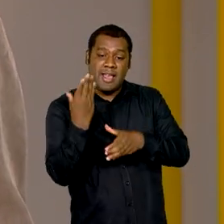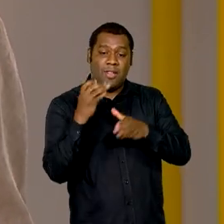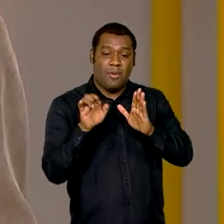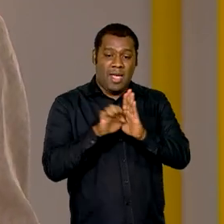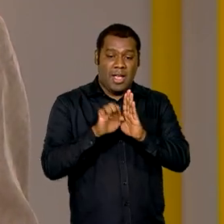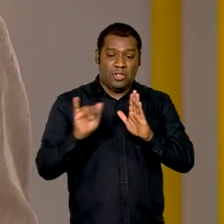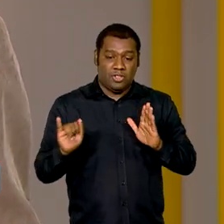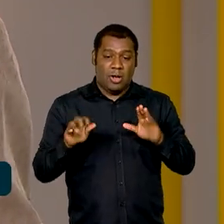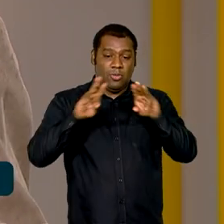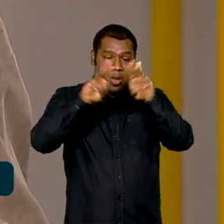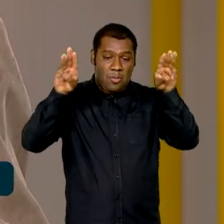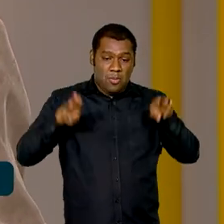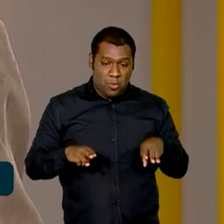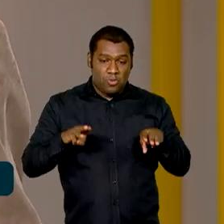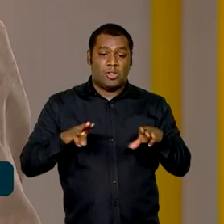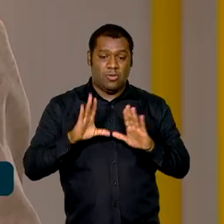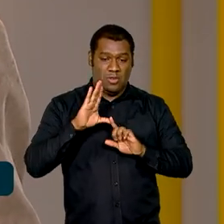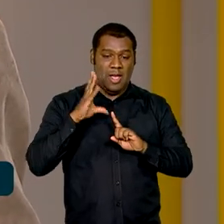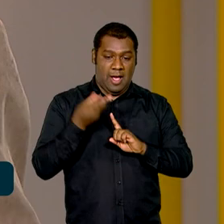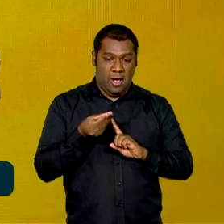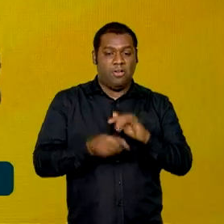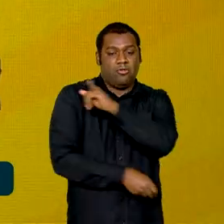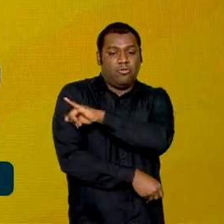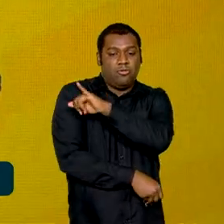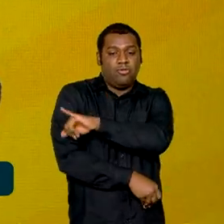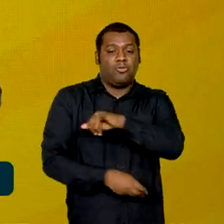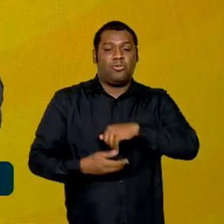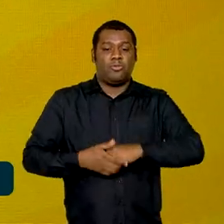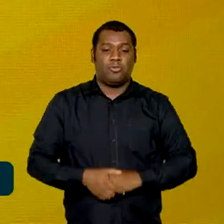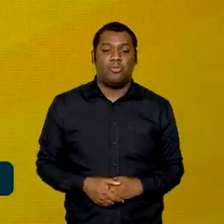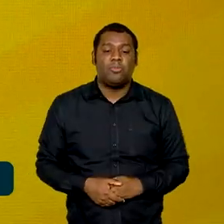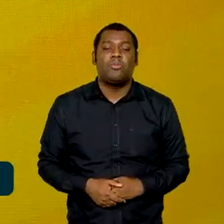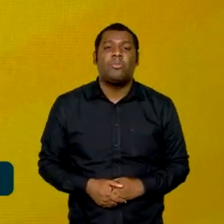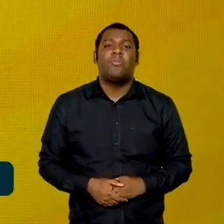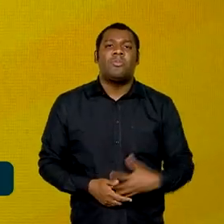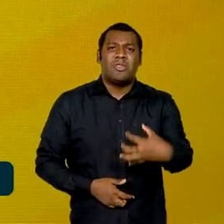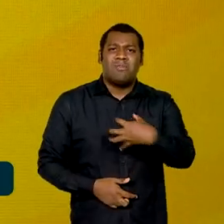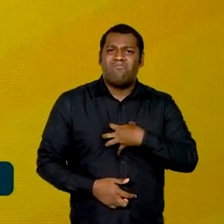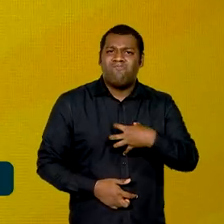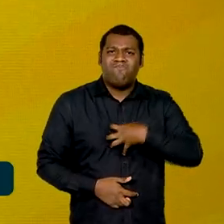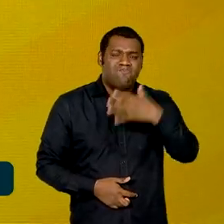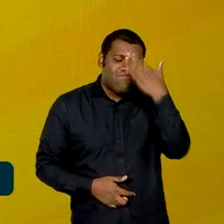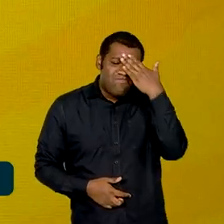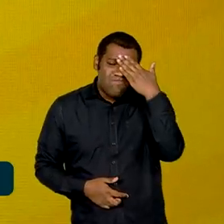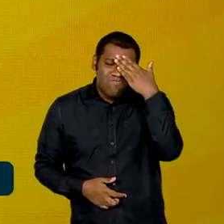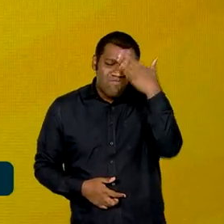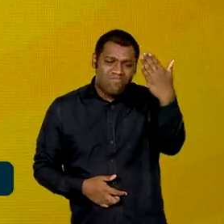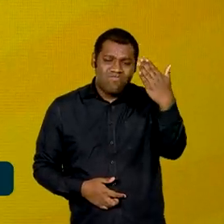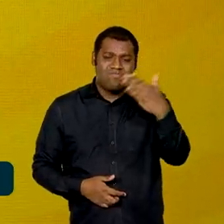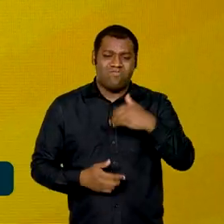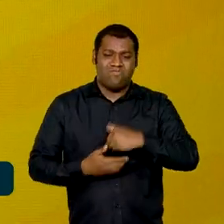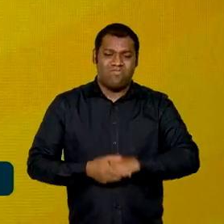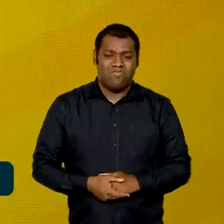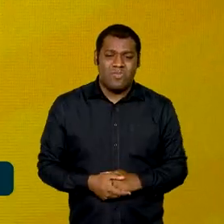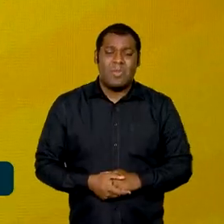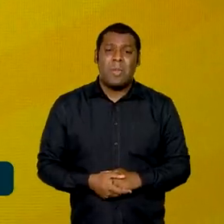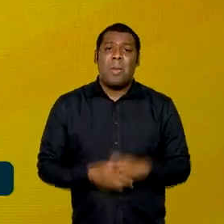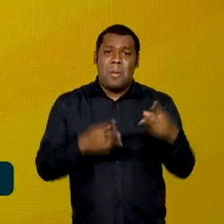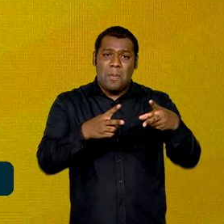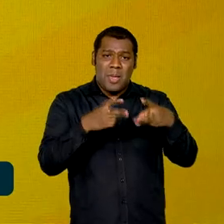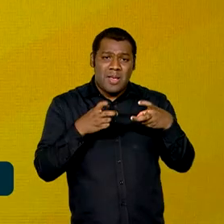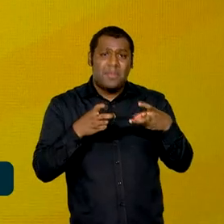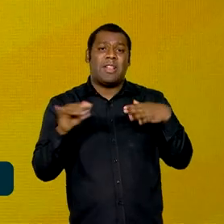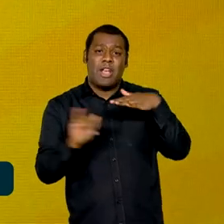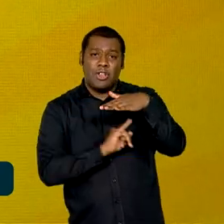Museu de Arte Moderna do Rio de Janeiro. Eu fico muito gratificado de ver que a Petrobras não